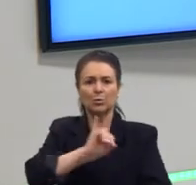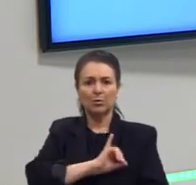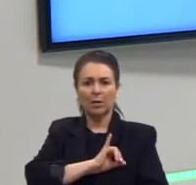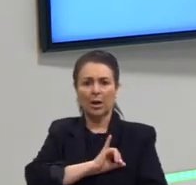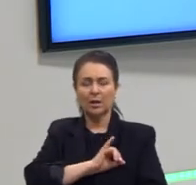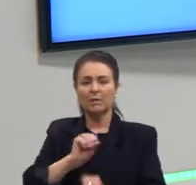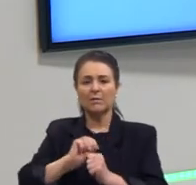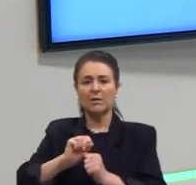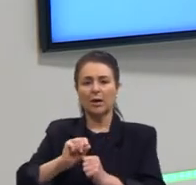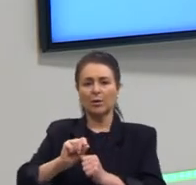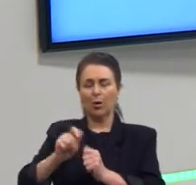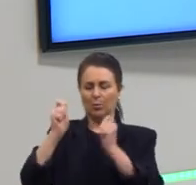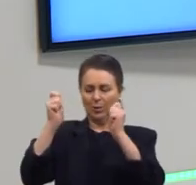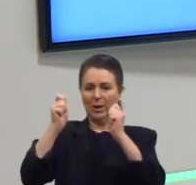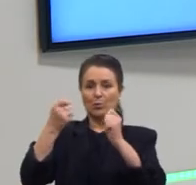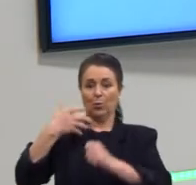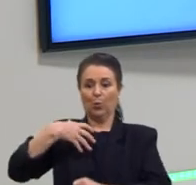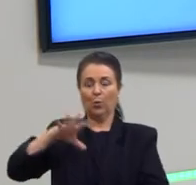racismo.